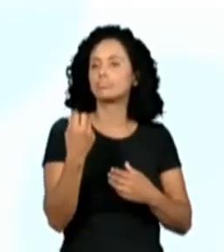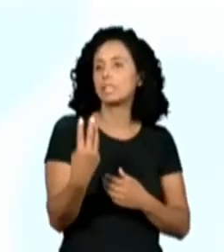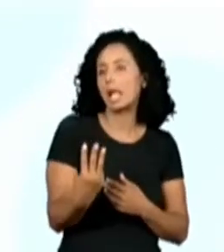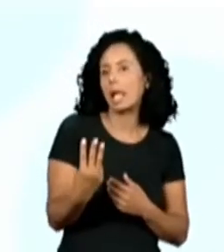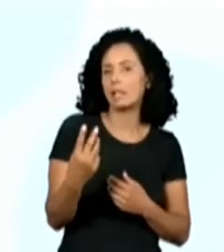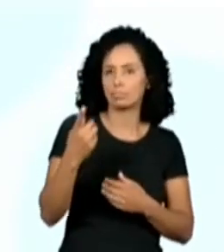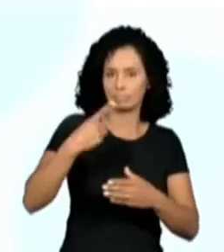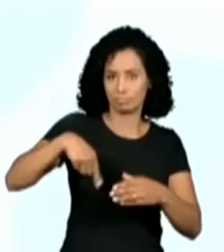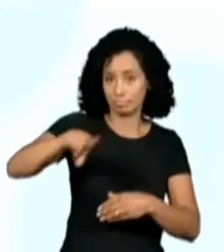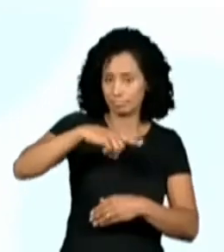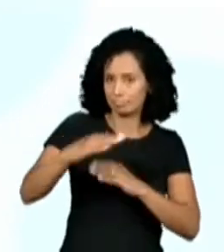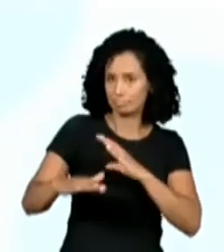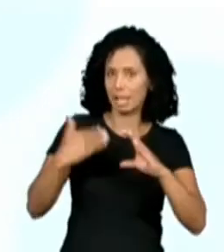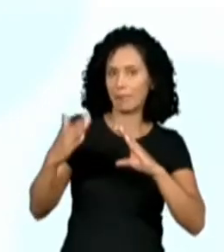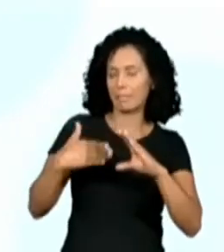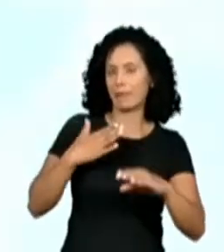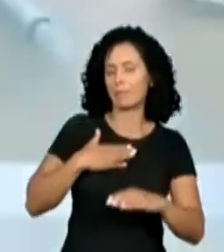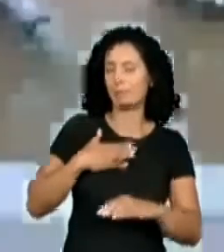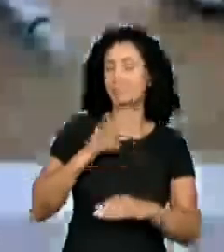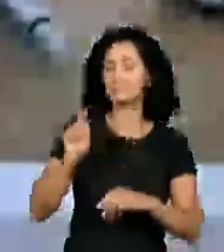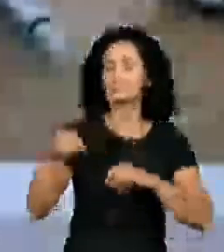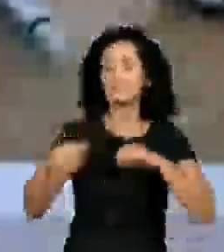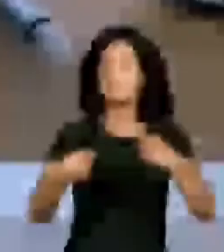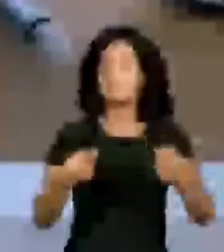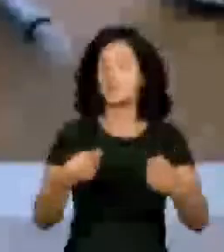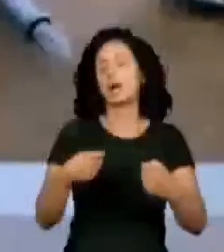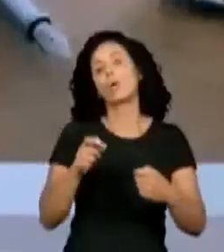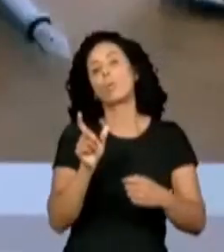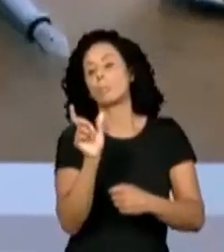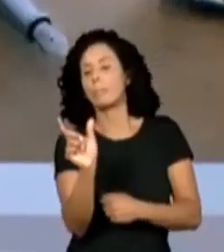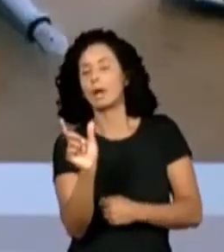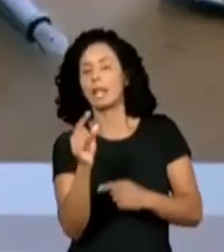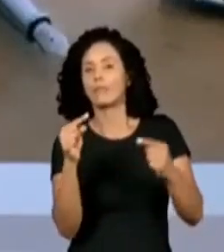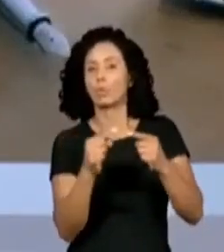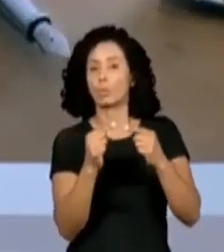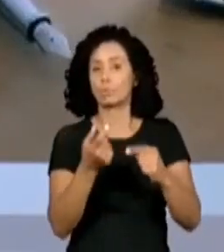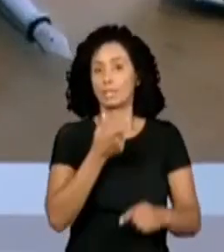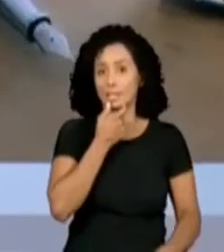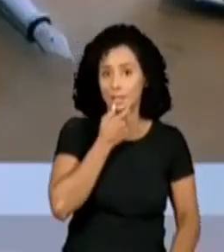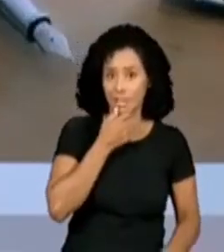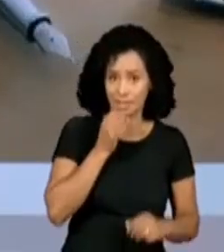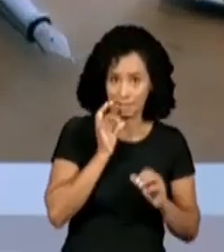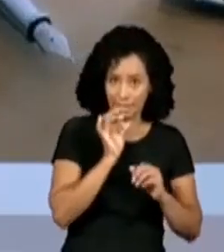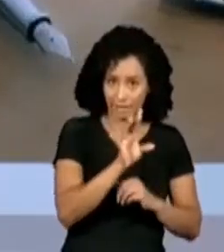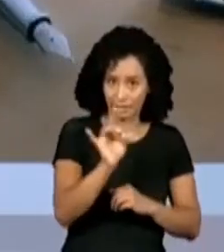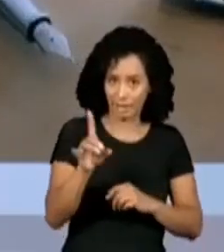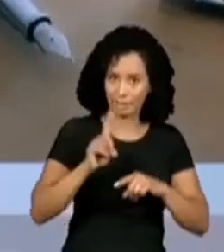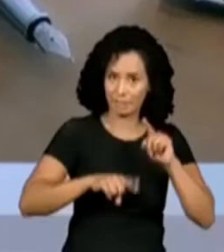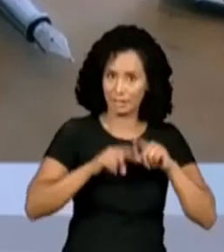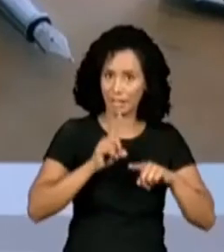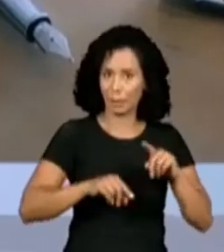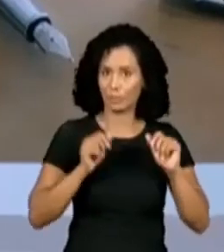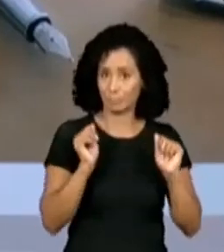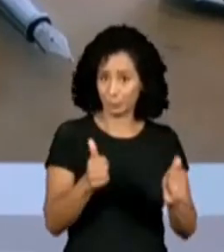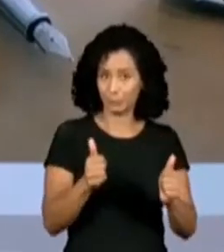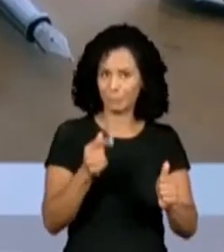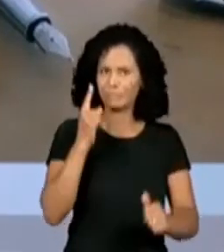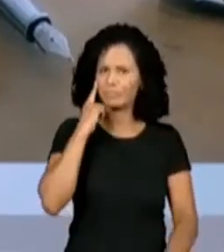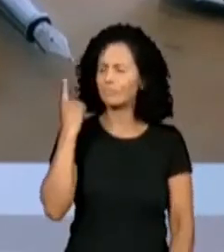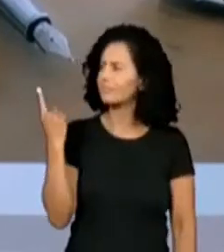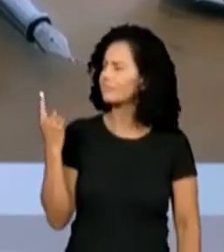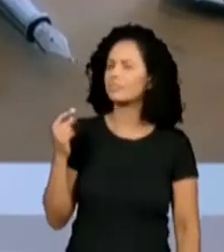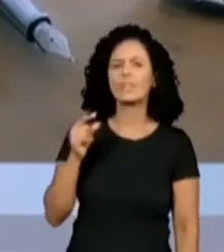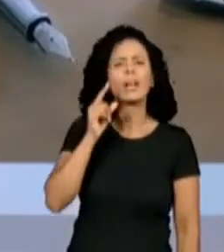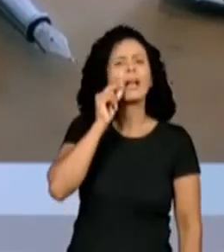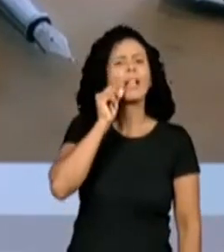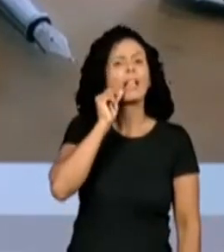o nome disso aí in English, ok? Então, número 1, we have here um lápis. Tem um lápis